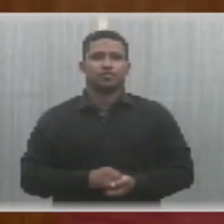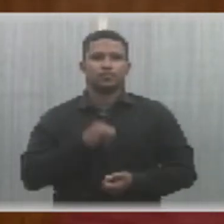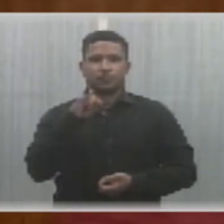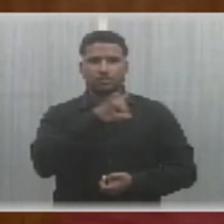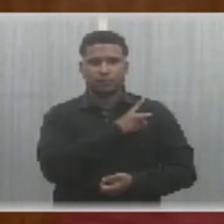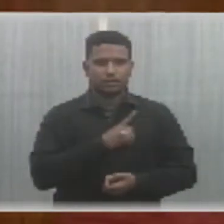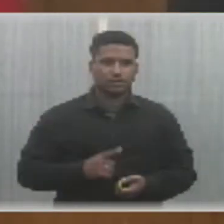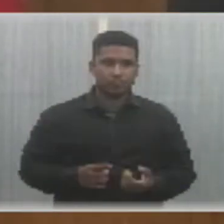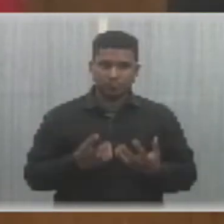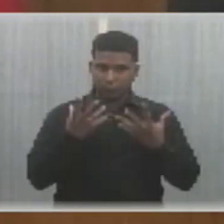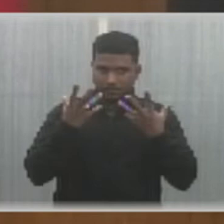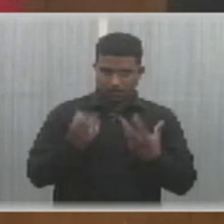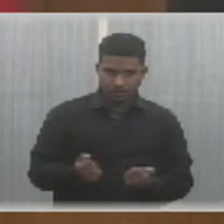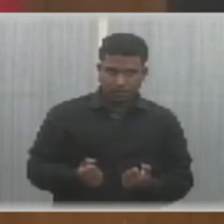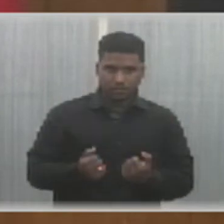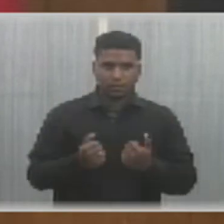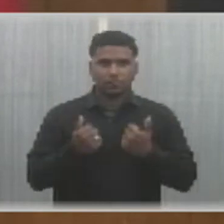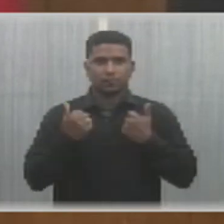discussão, as atas.